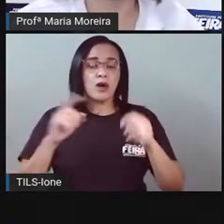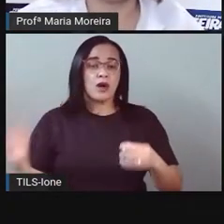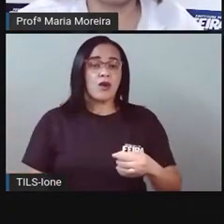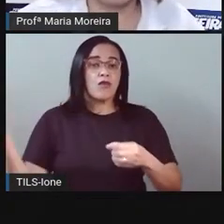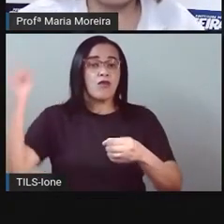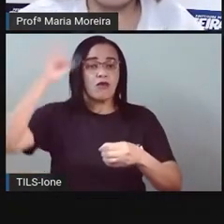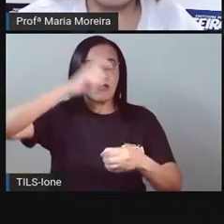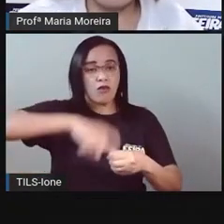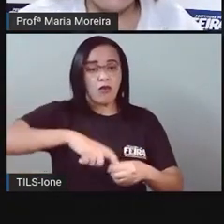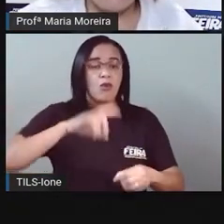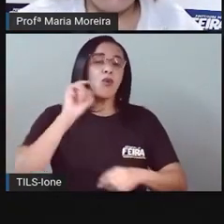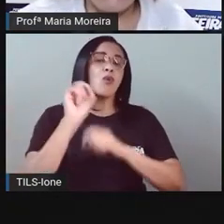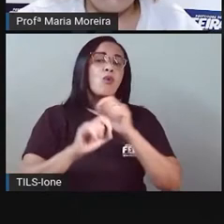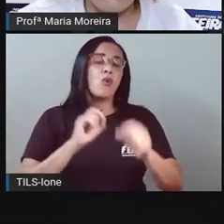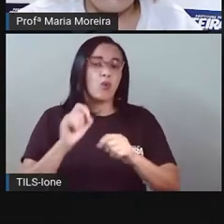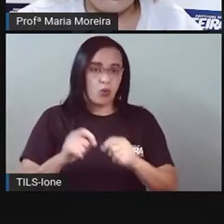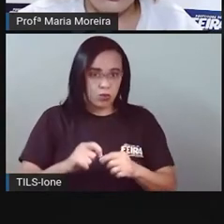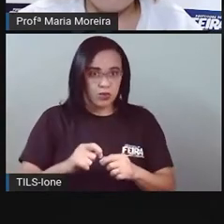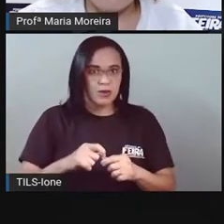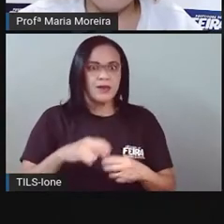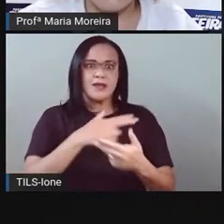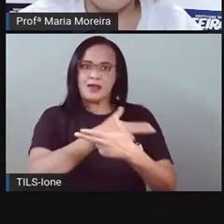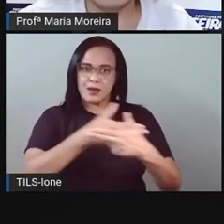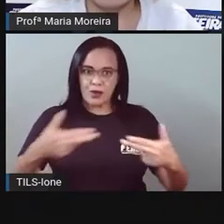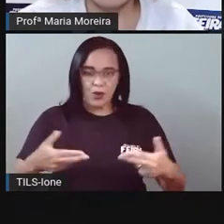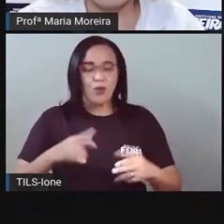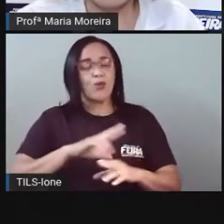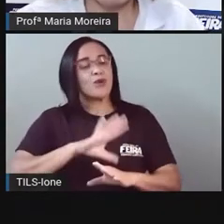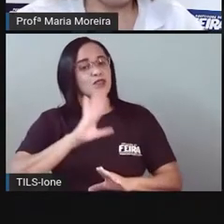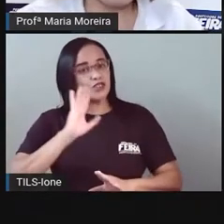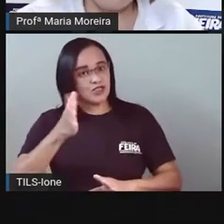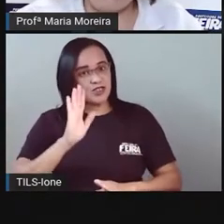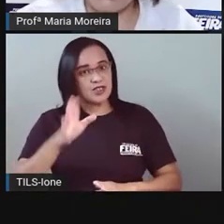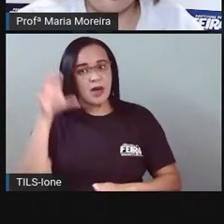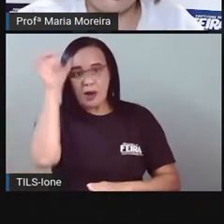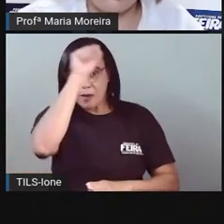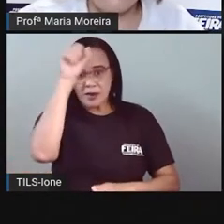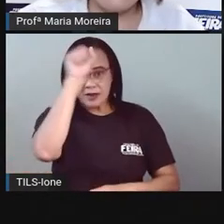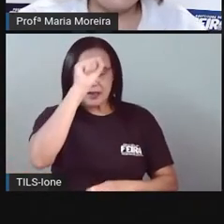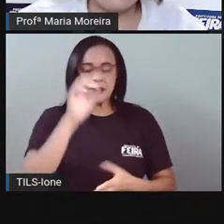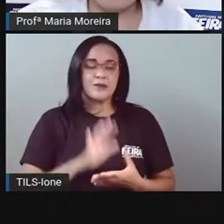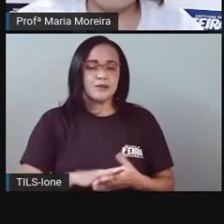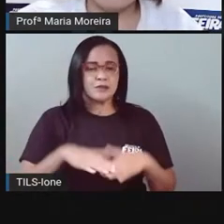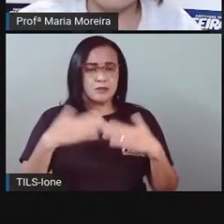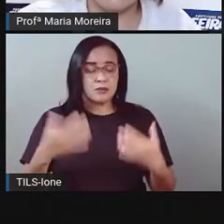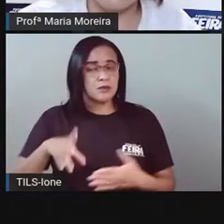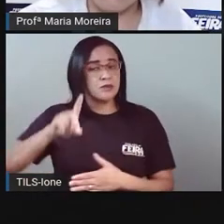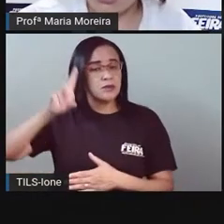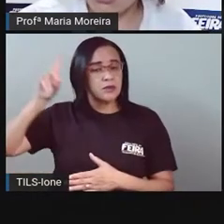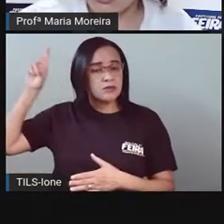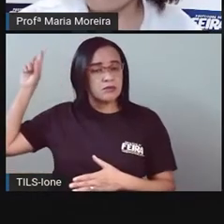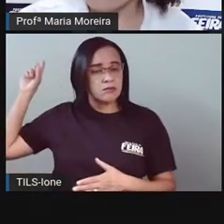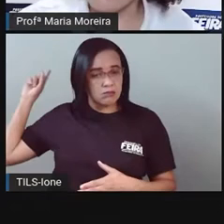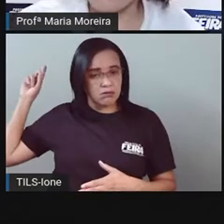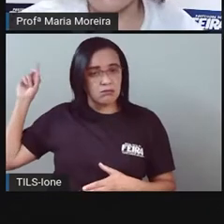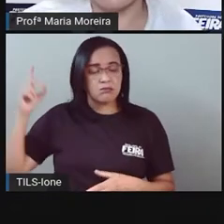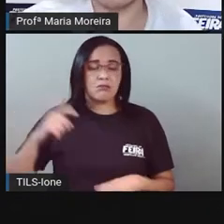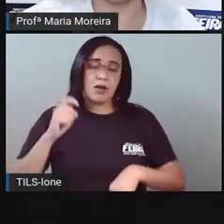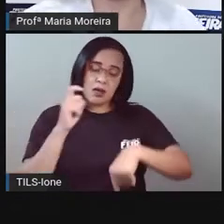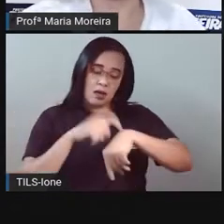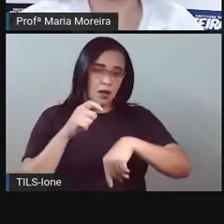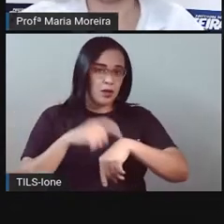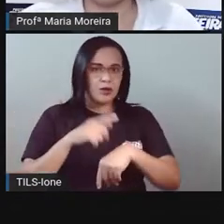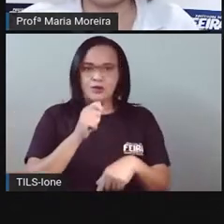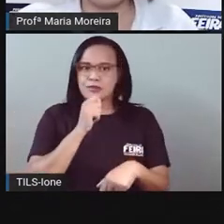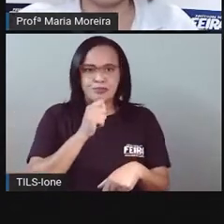de conteúdo, né? Vamos lá. Antigamente, gente, não existia relógio, né? A falou aqui